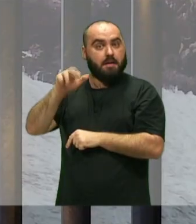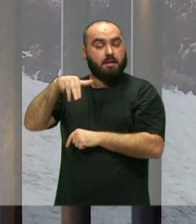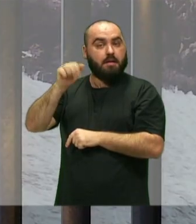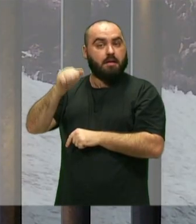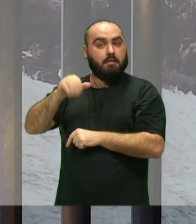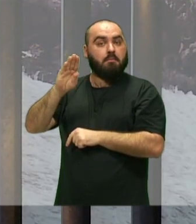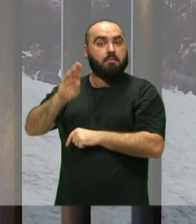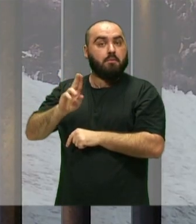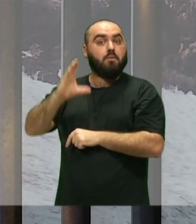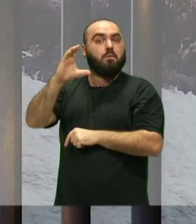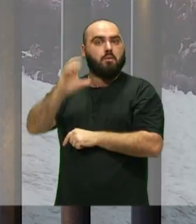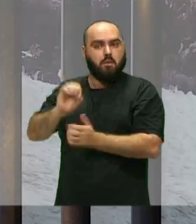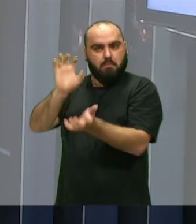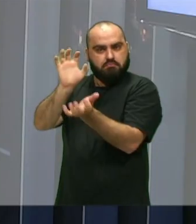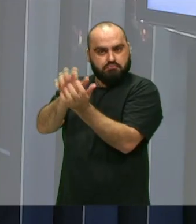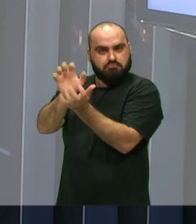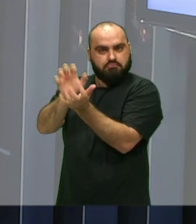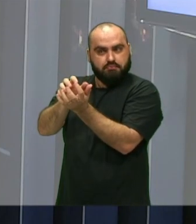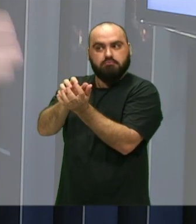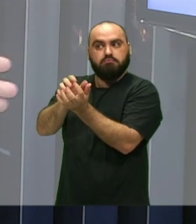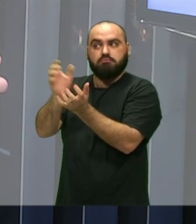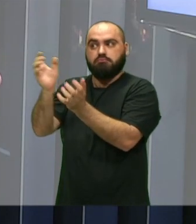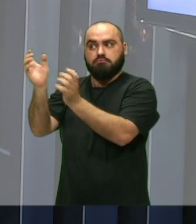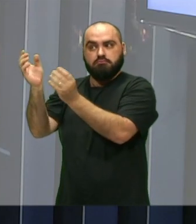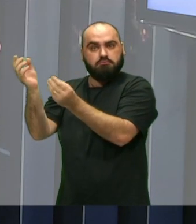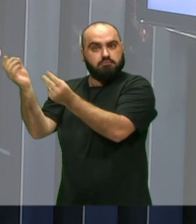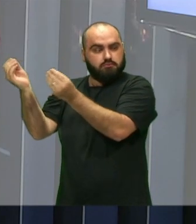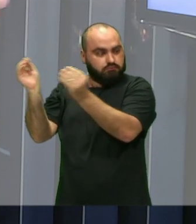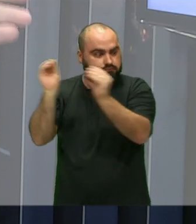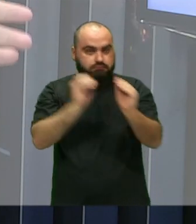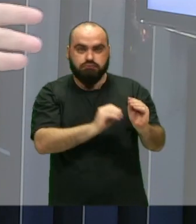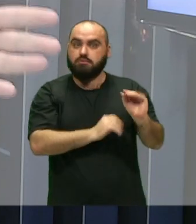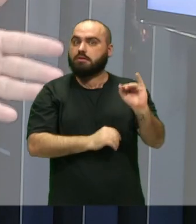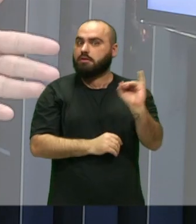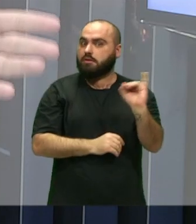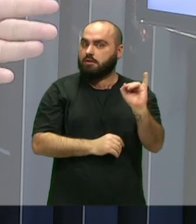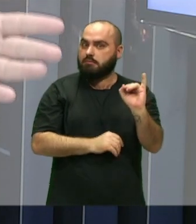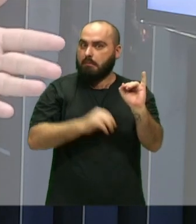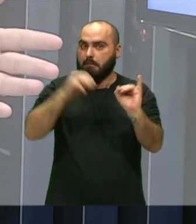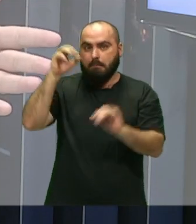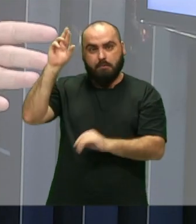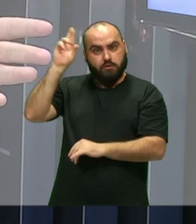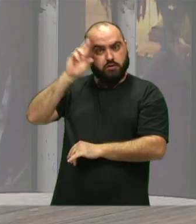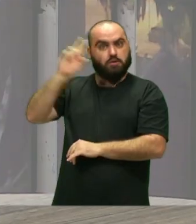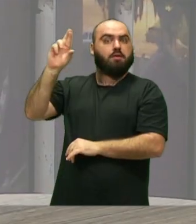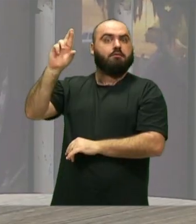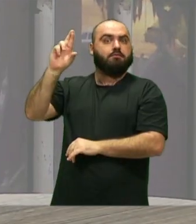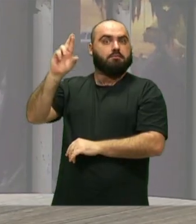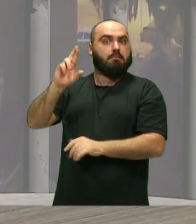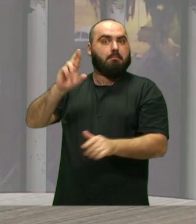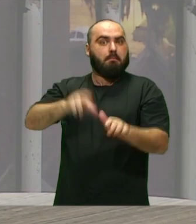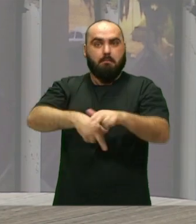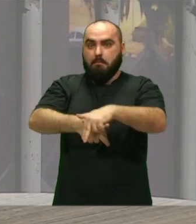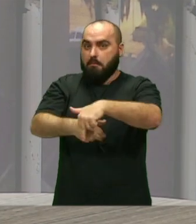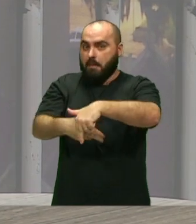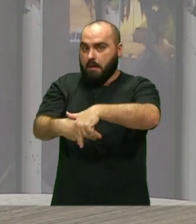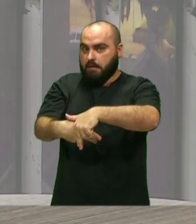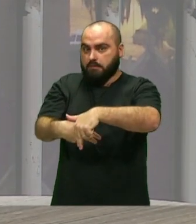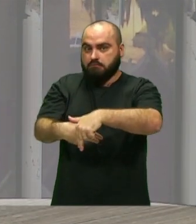Cavalcante Mestra de Maracatu E também Por que não, né? Futura mestra? Não